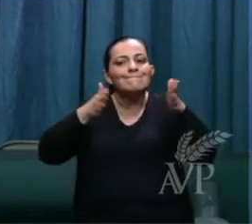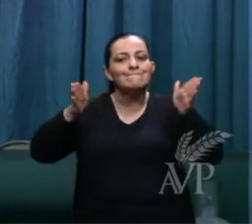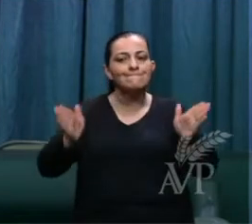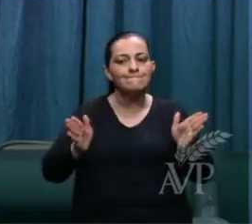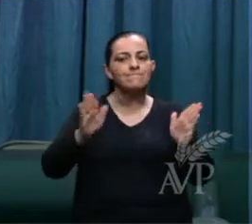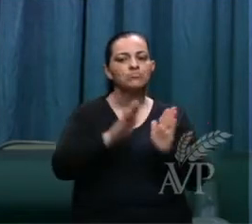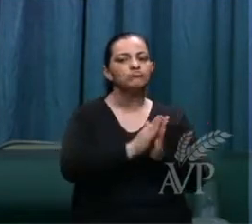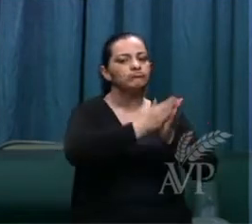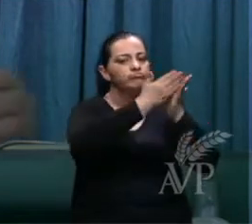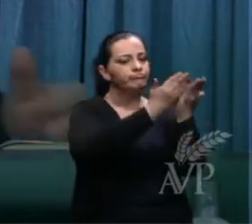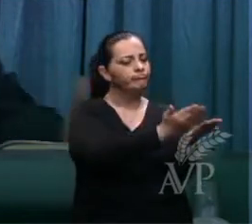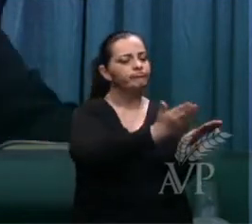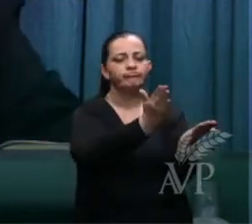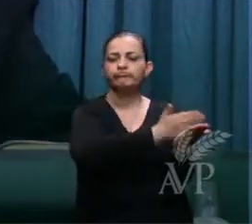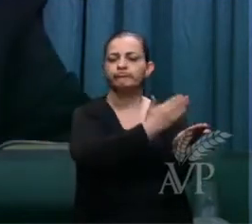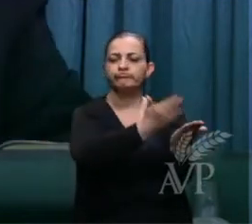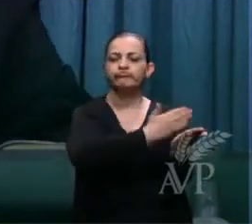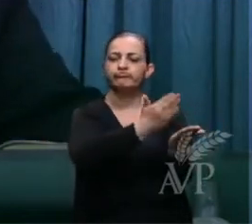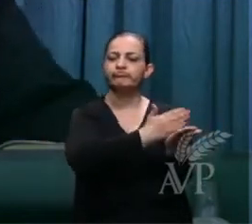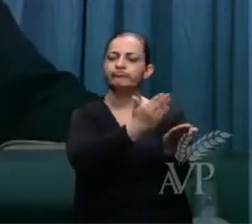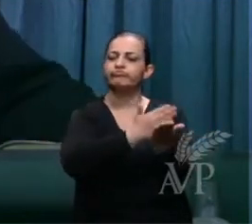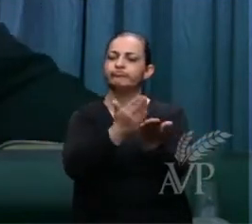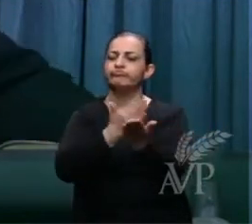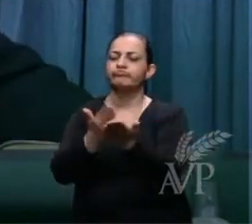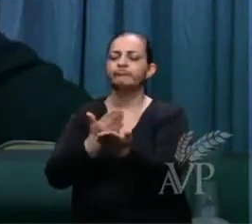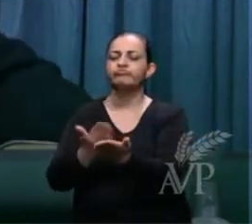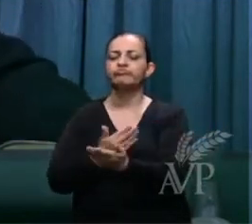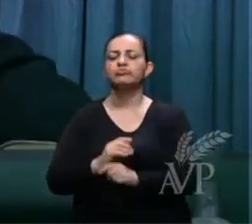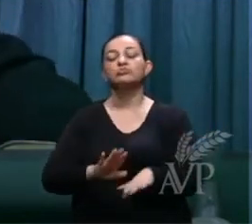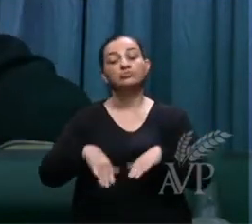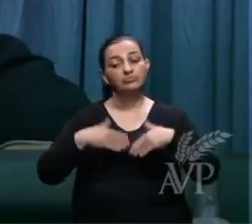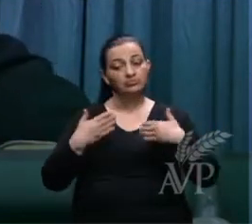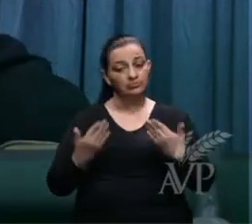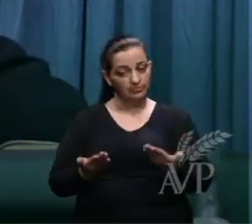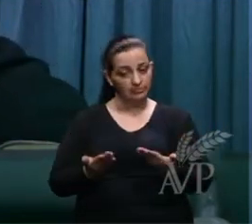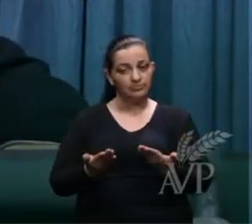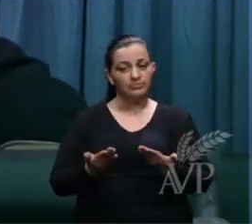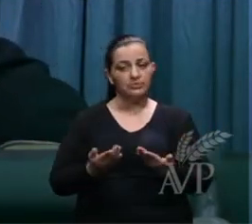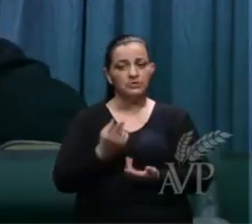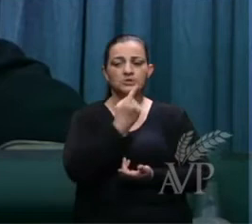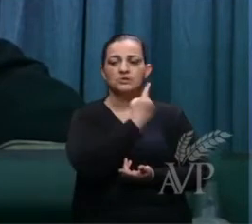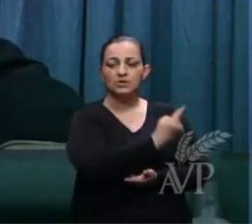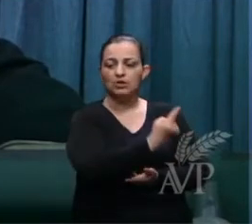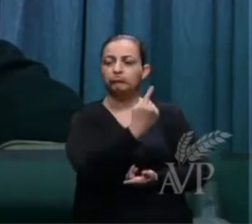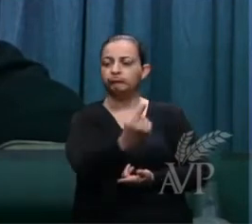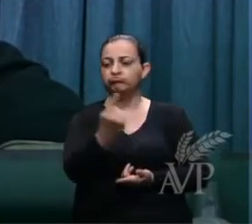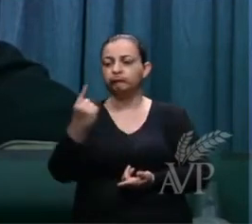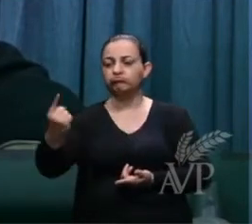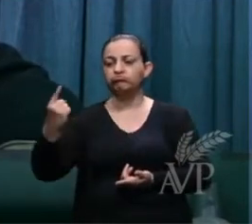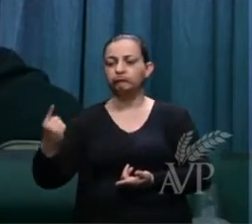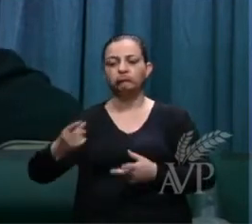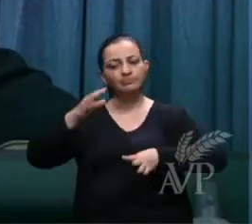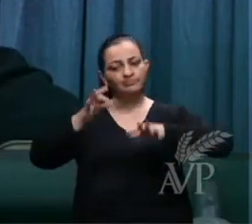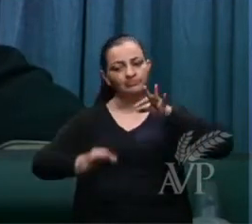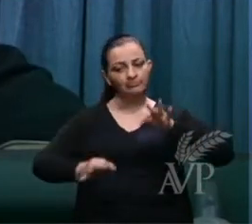os registros, então, cada um será julgado